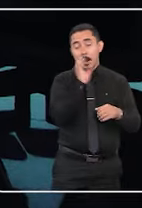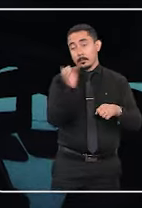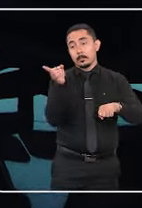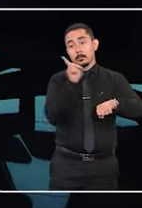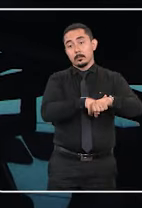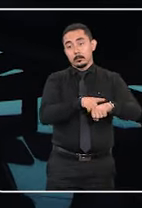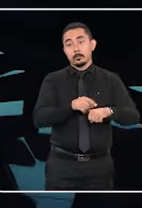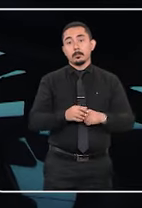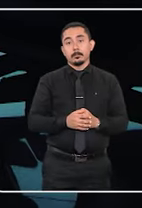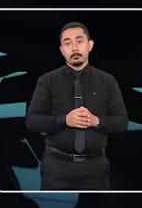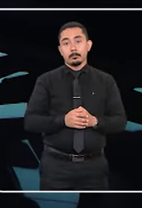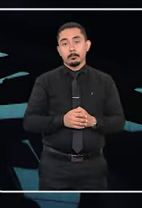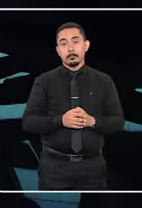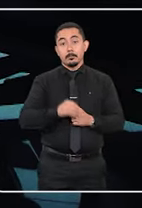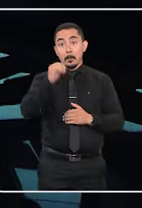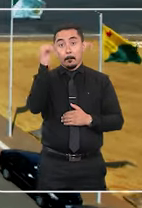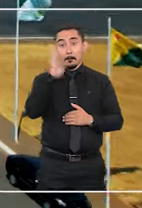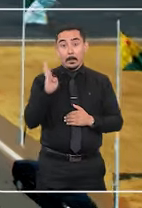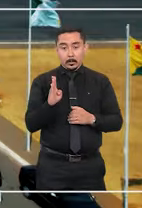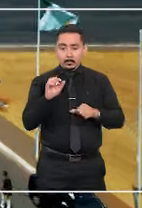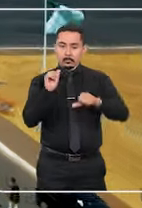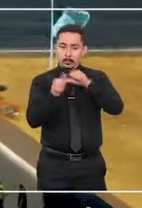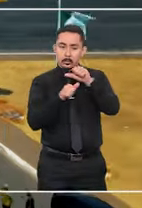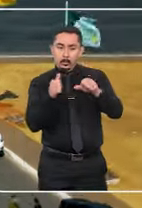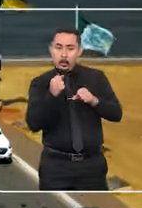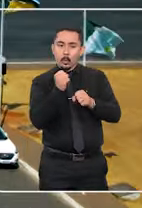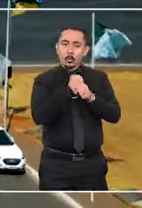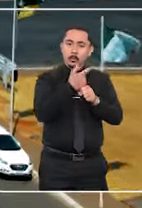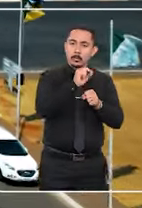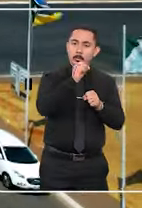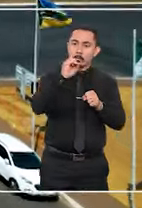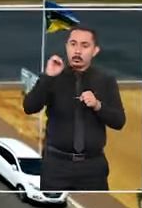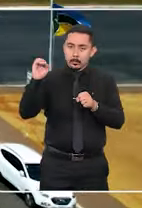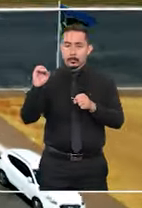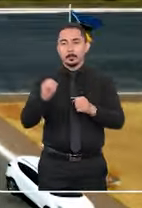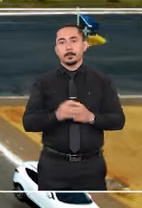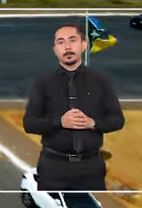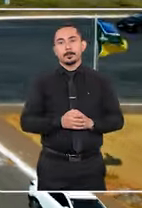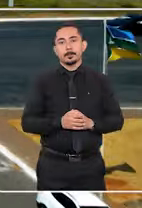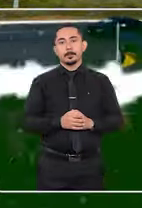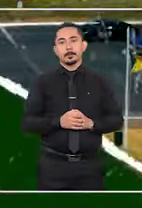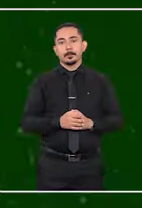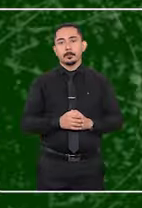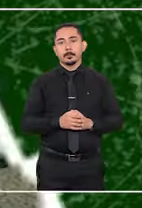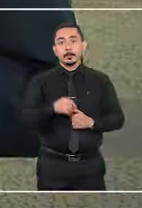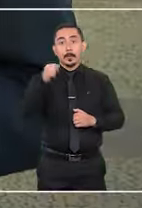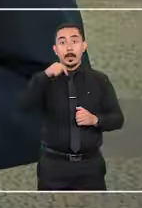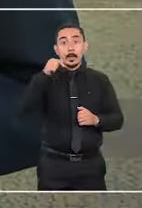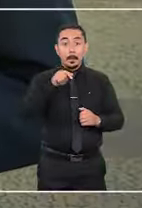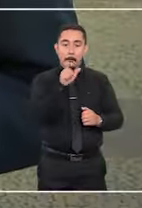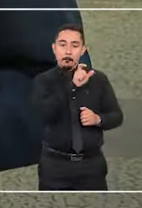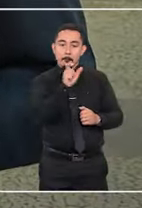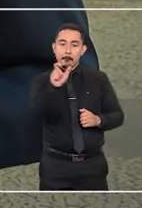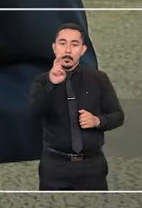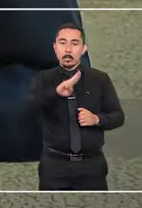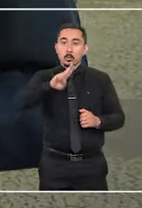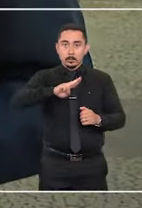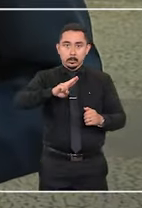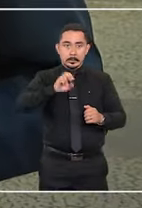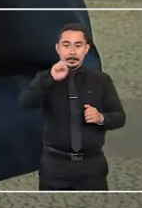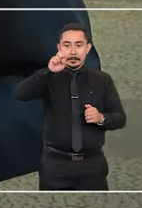habitual o mais rápido possível. O Brasil ratificou a convenção no início dos anos 2000. Aqui, a